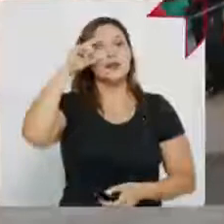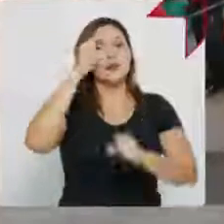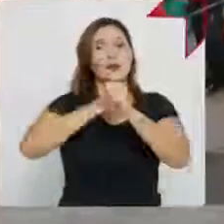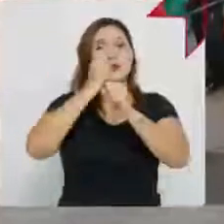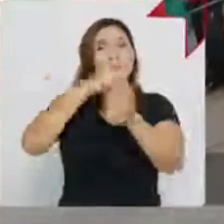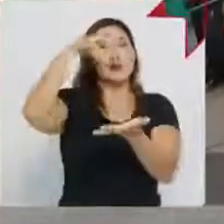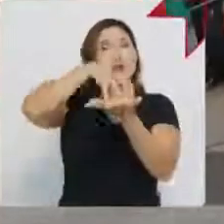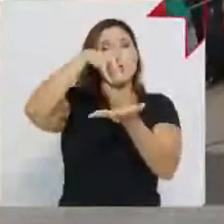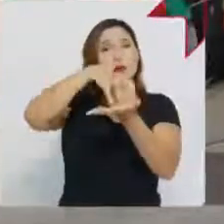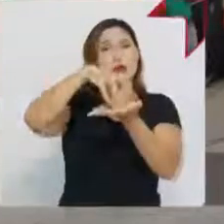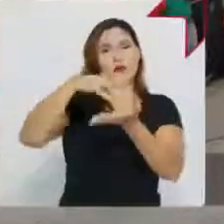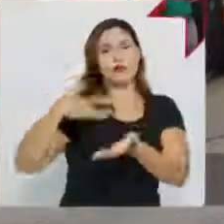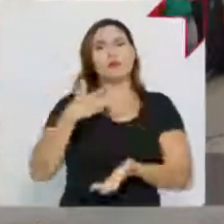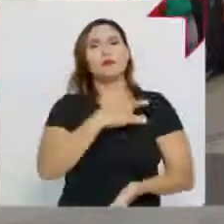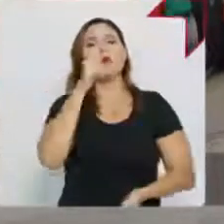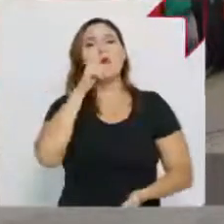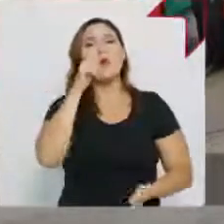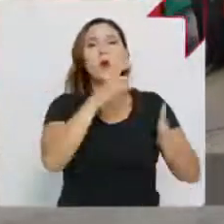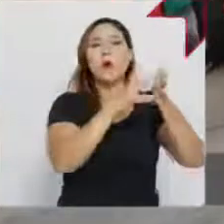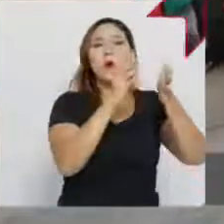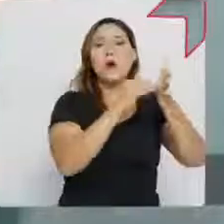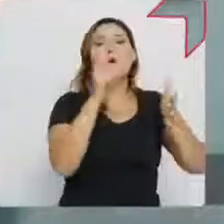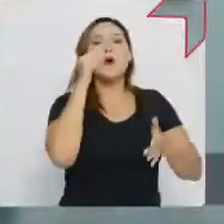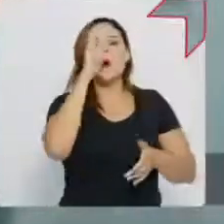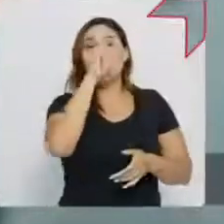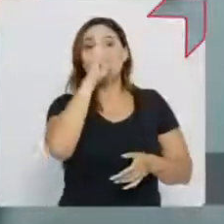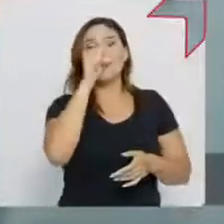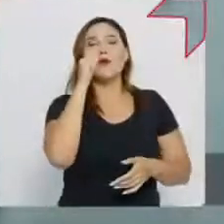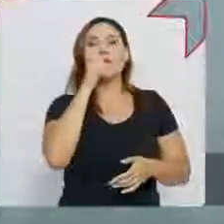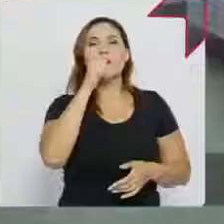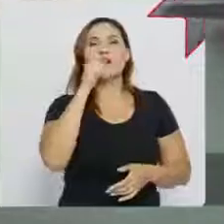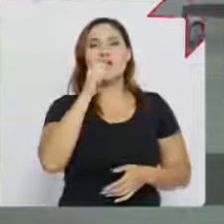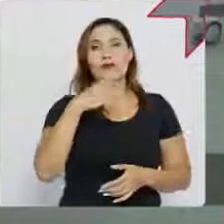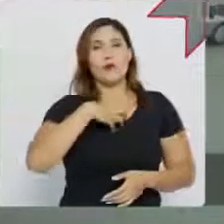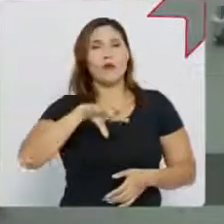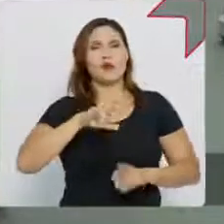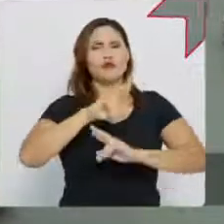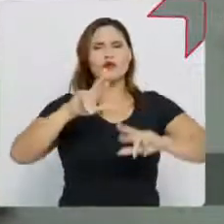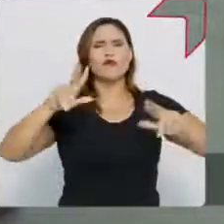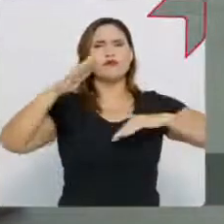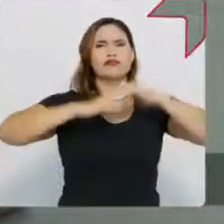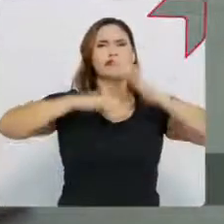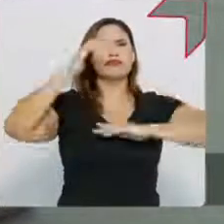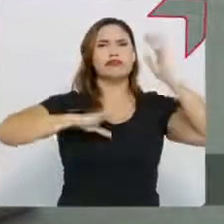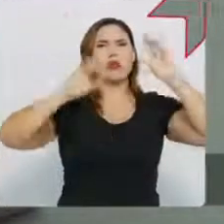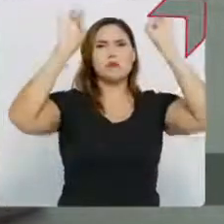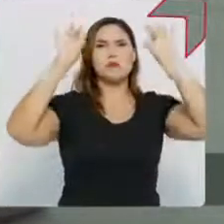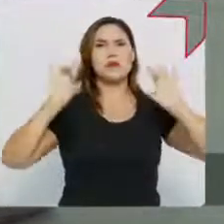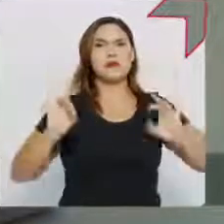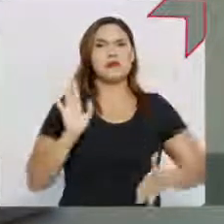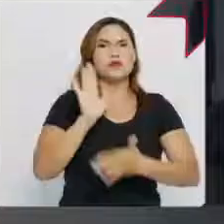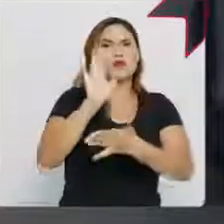Mulher. Inspirado no Hospital da Mulher de Salvador, com diversas especialidades e atendimento humanizado, o novo centro fará de Conquista uma